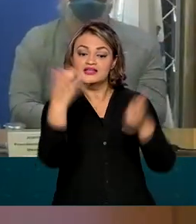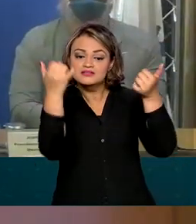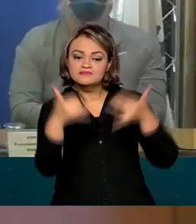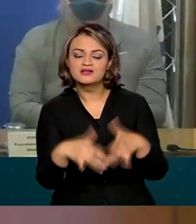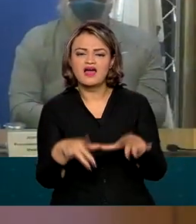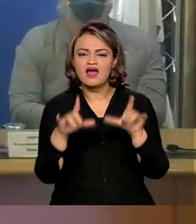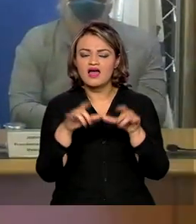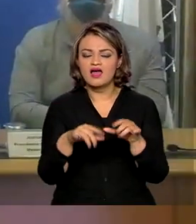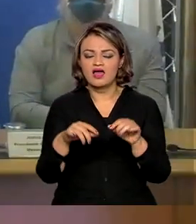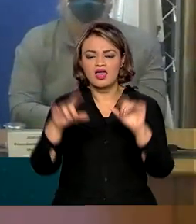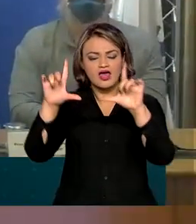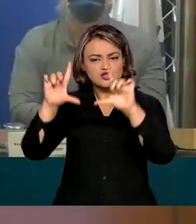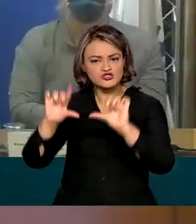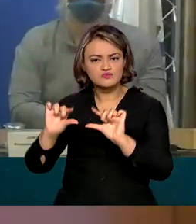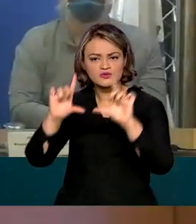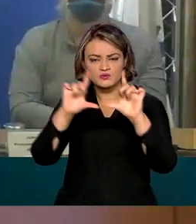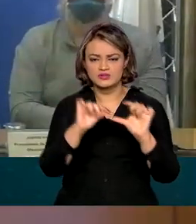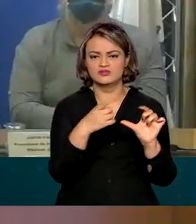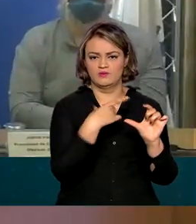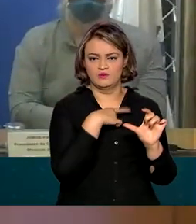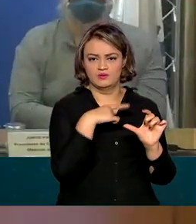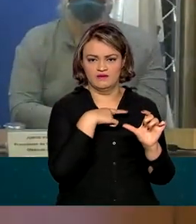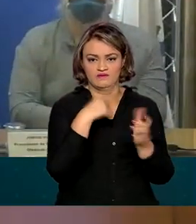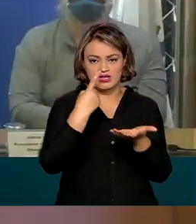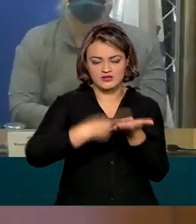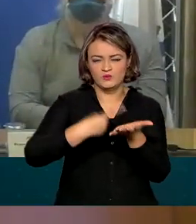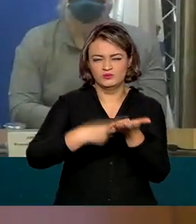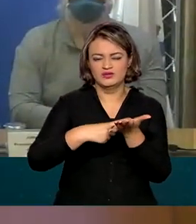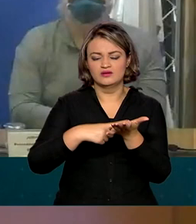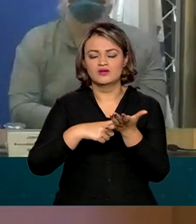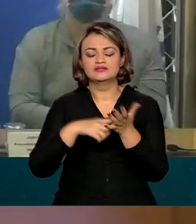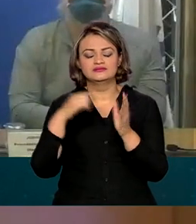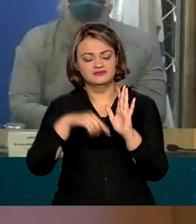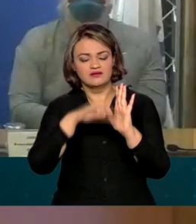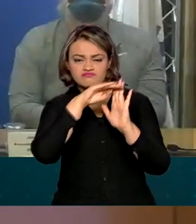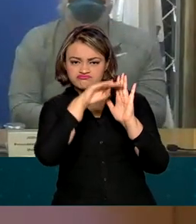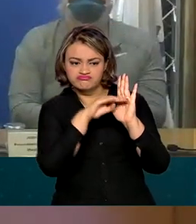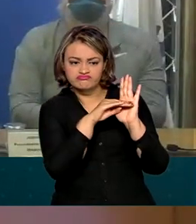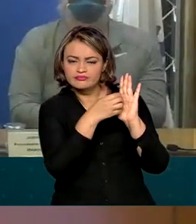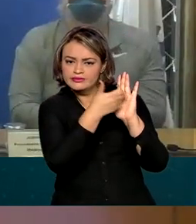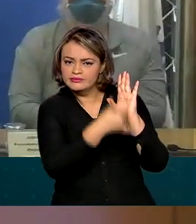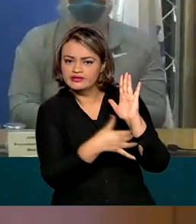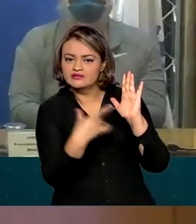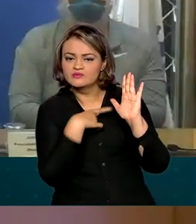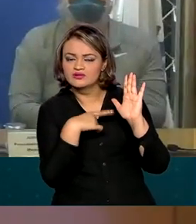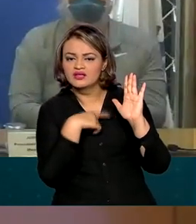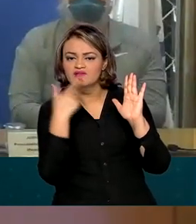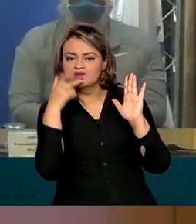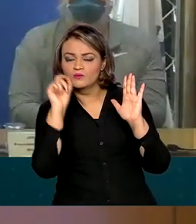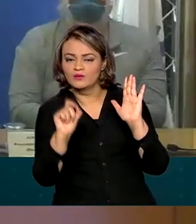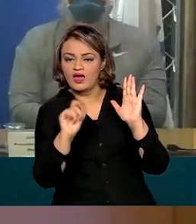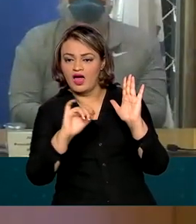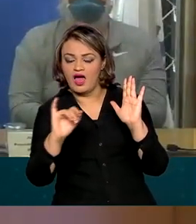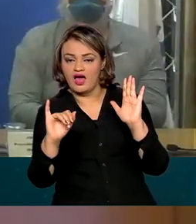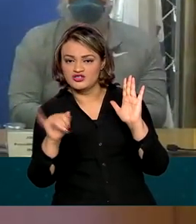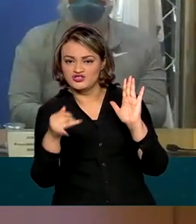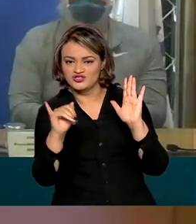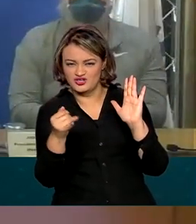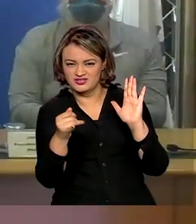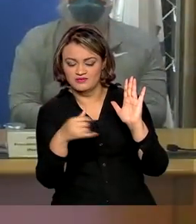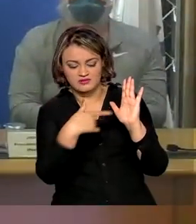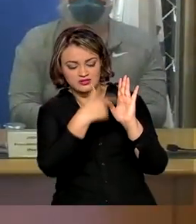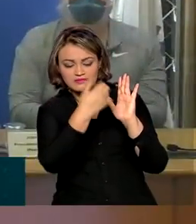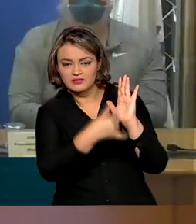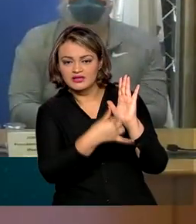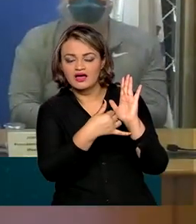de todas as doses do contrato, não apenas dessa. Há uma cláusula contratual onde a Janssen diz que nesse